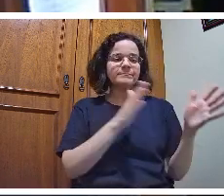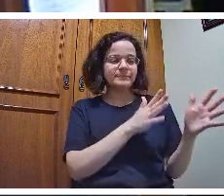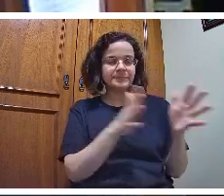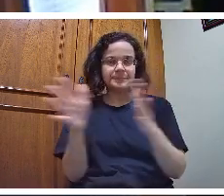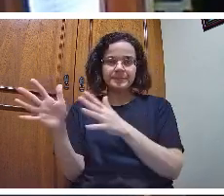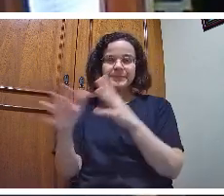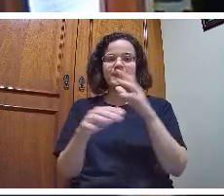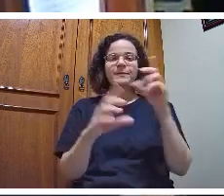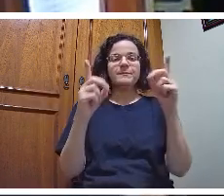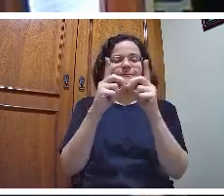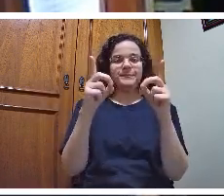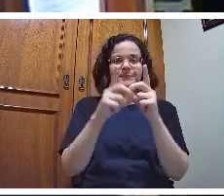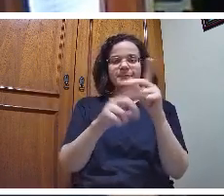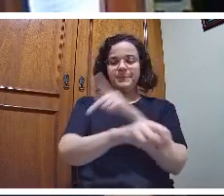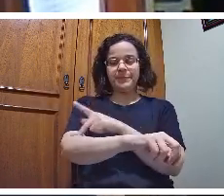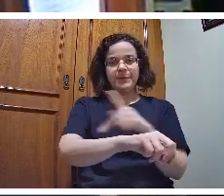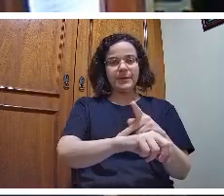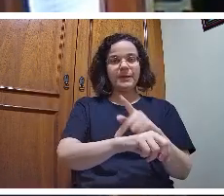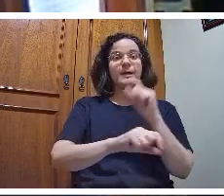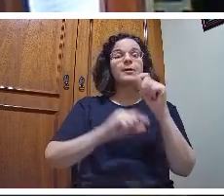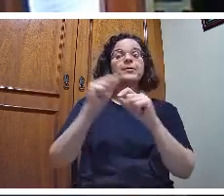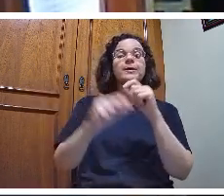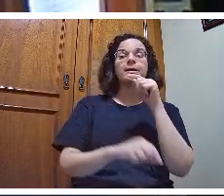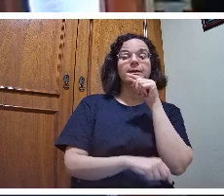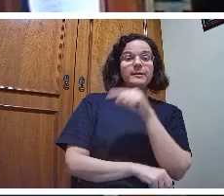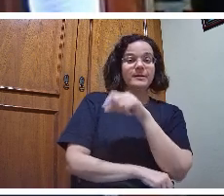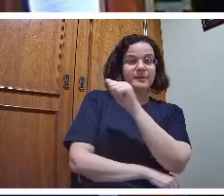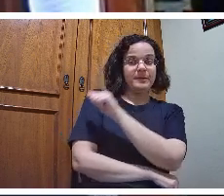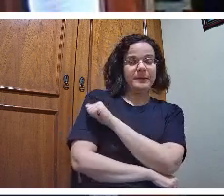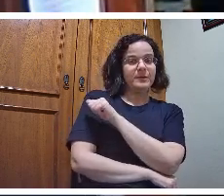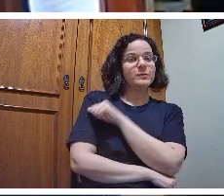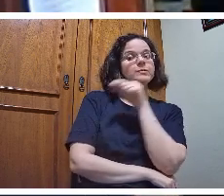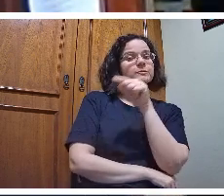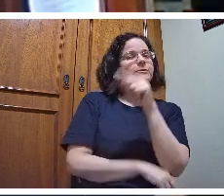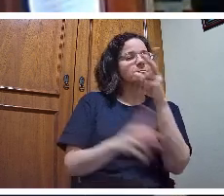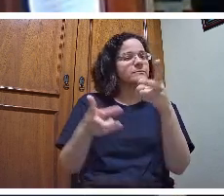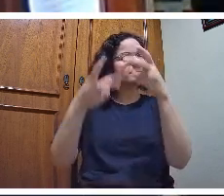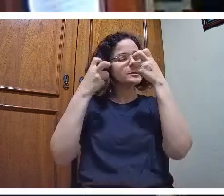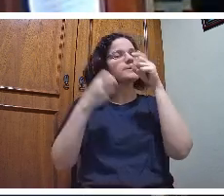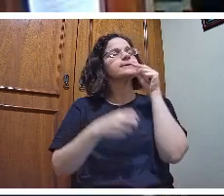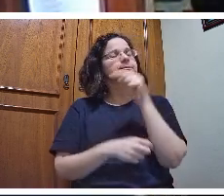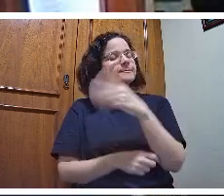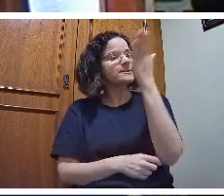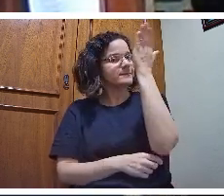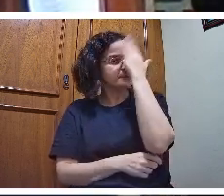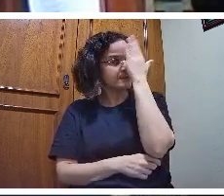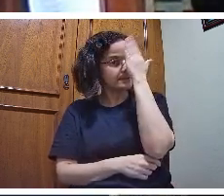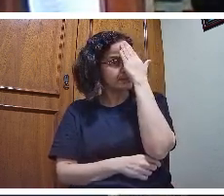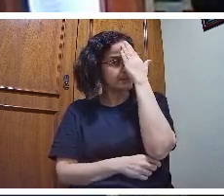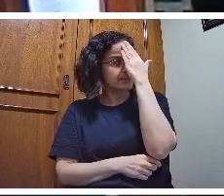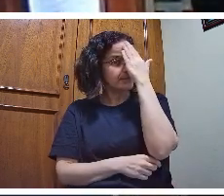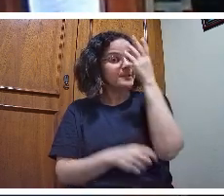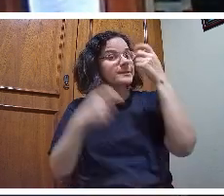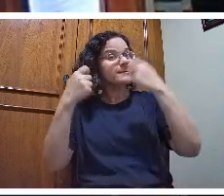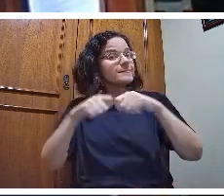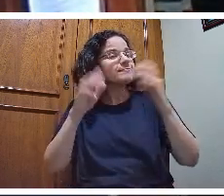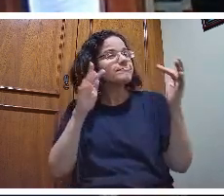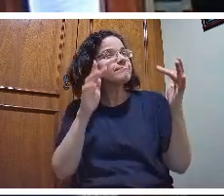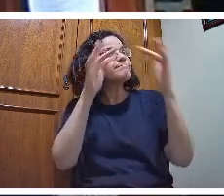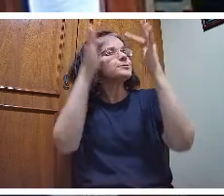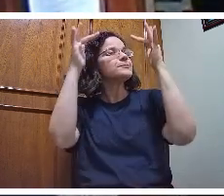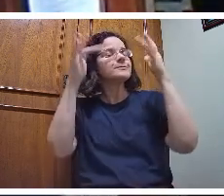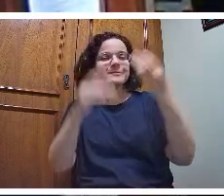que ele tem um conhecimento que ele é útil que ele se liga na vida que ele consegue se organizar a partir daquilo que já